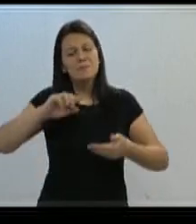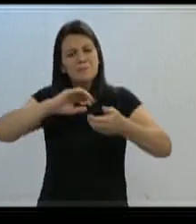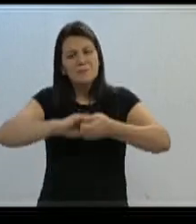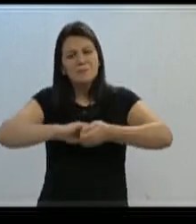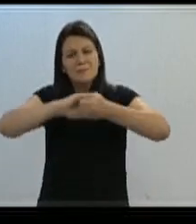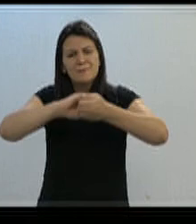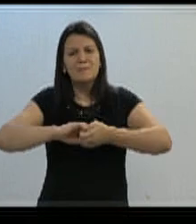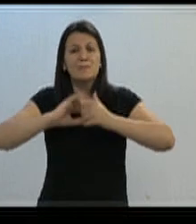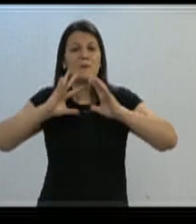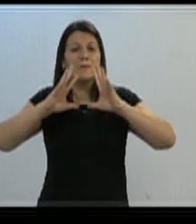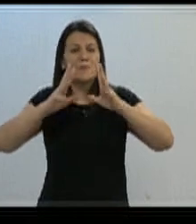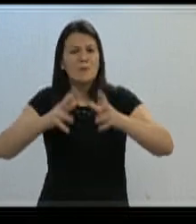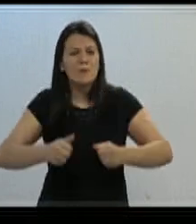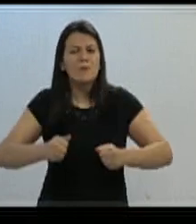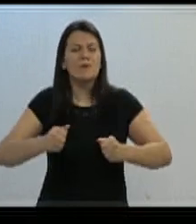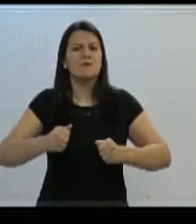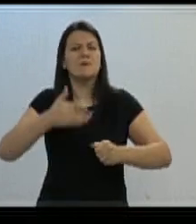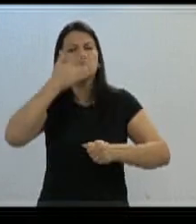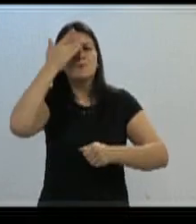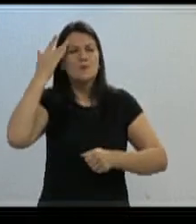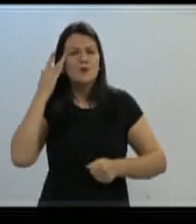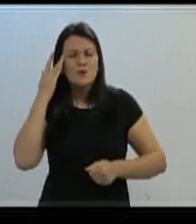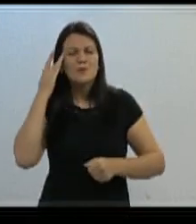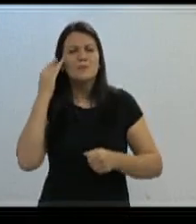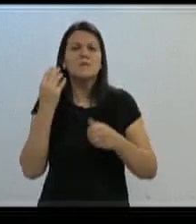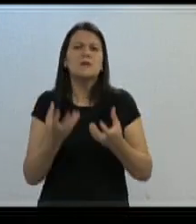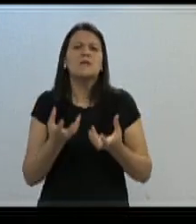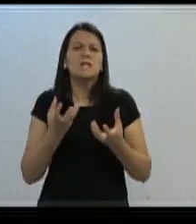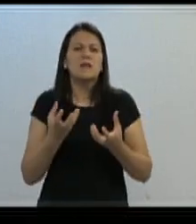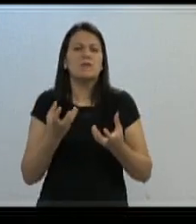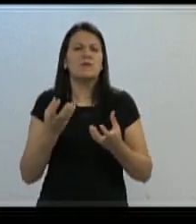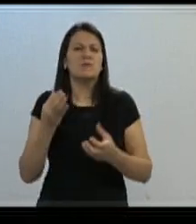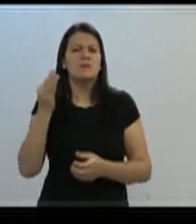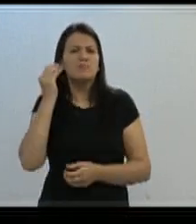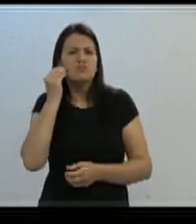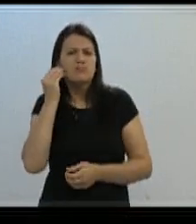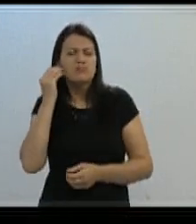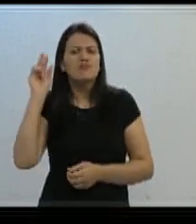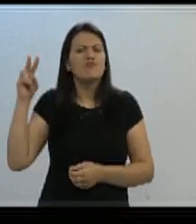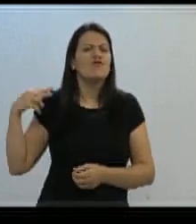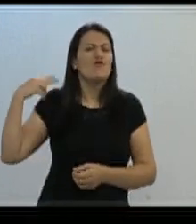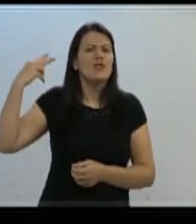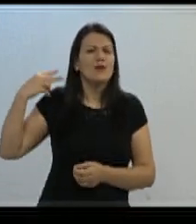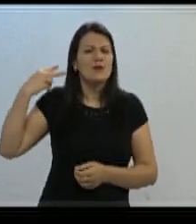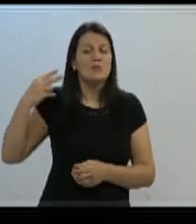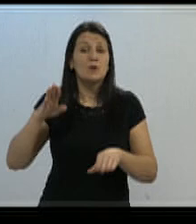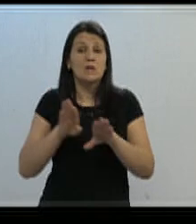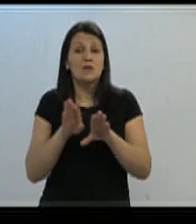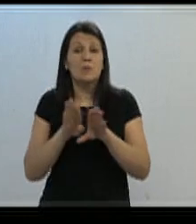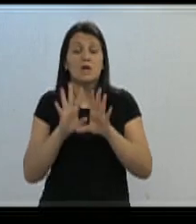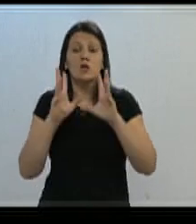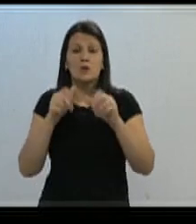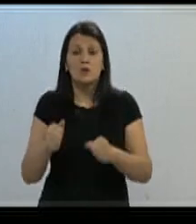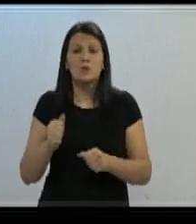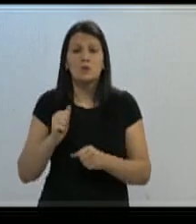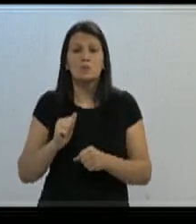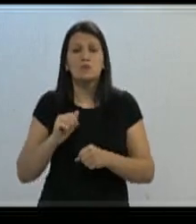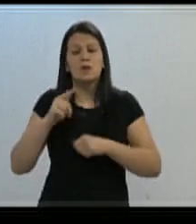a todos que se colocaram à disposição, aos que contribuíram ao longo desses 4 anos do Legislativo, e também